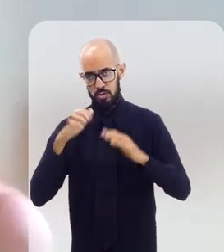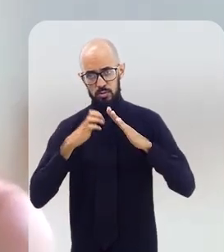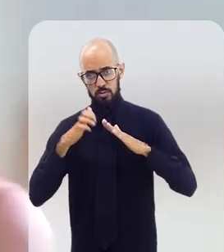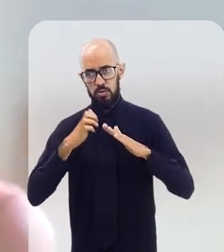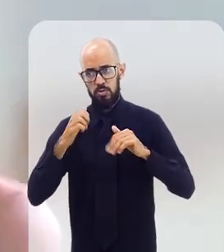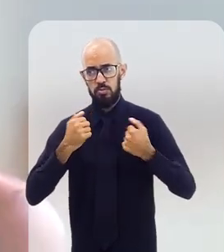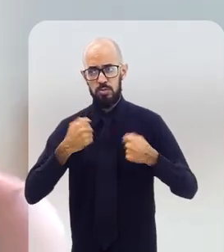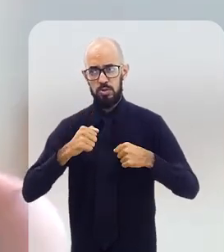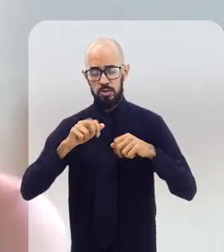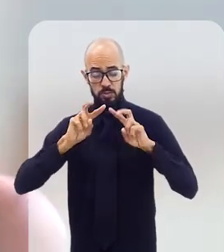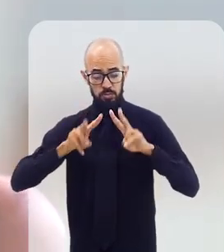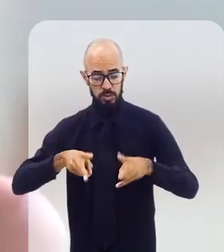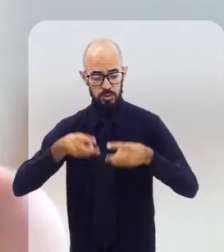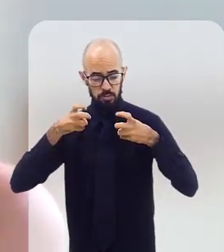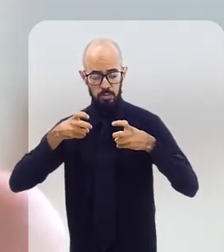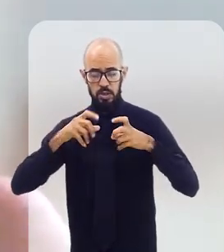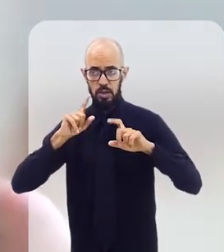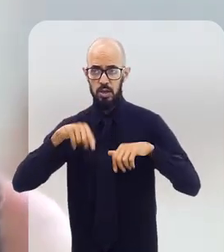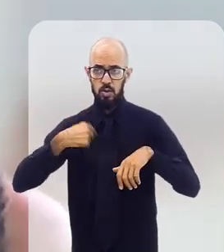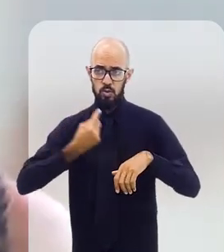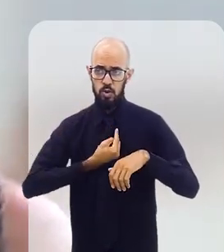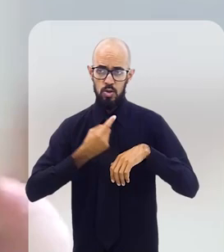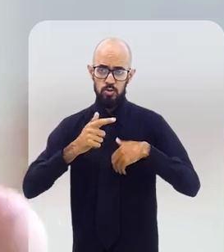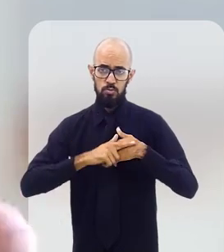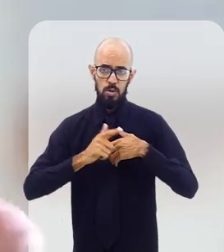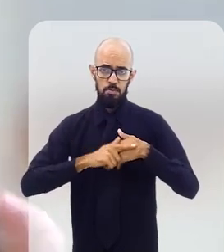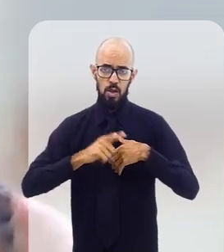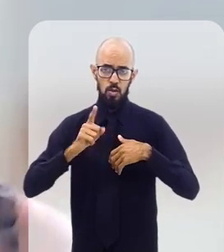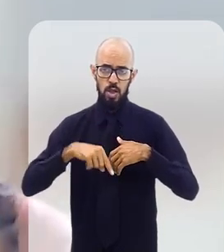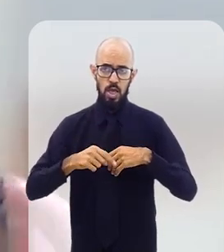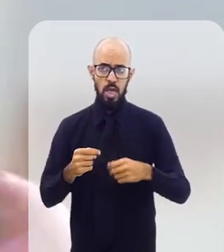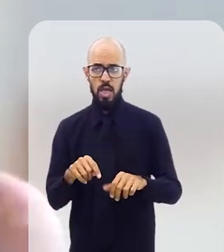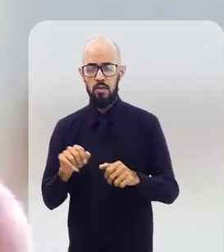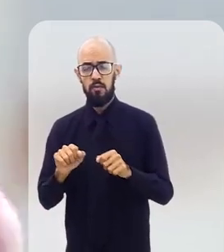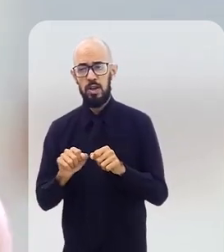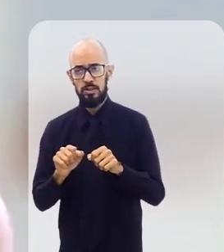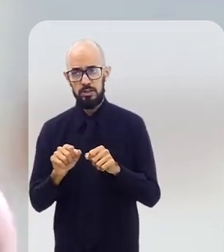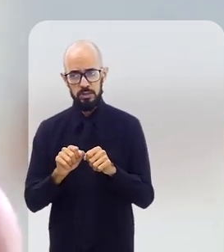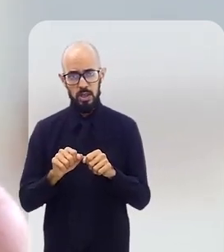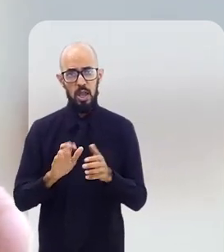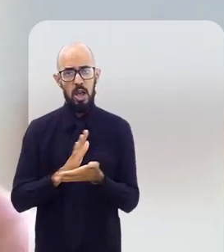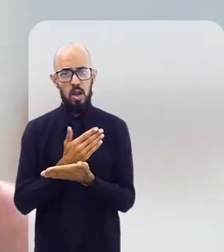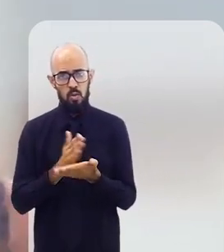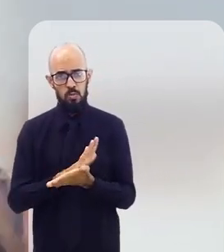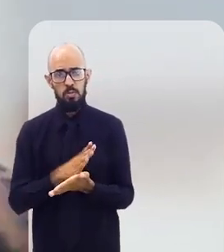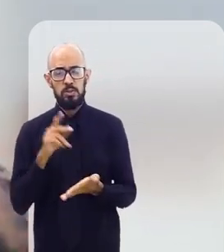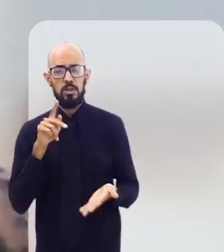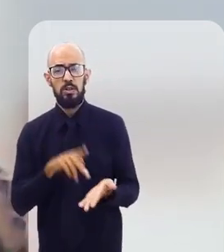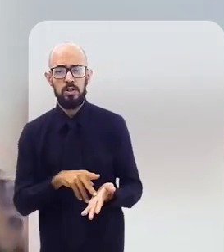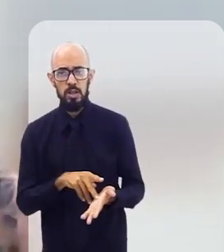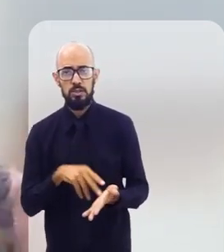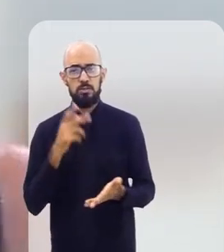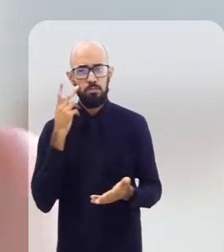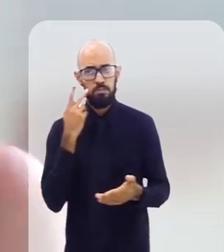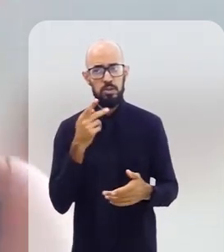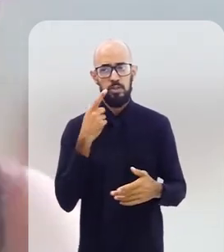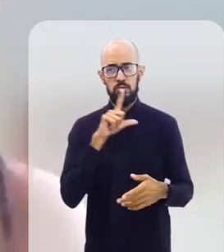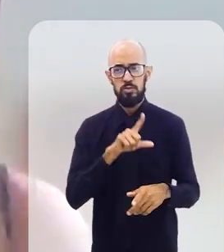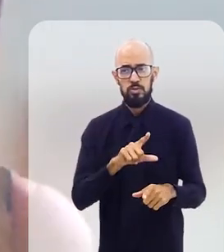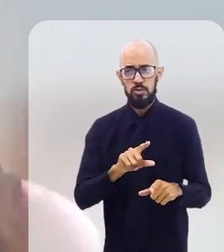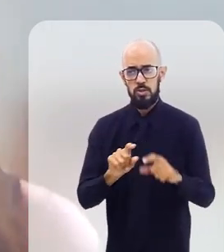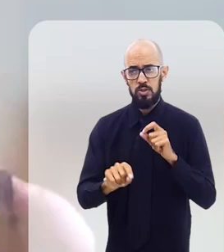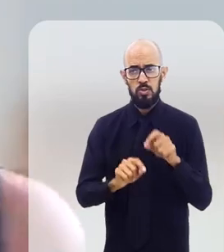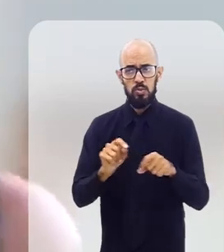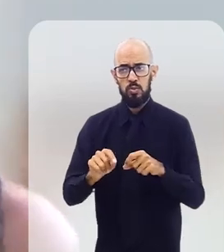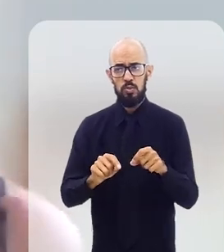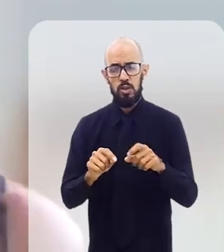naquele meio, assim, o que é o nosso papel é viabilizar algumas realidades para caber